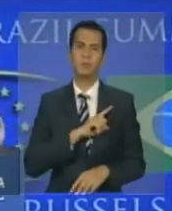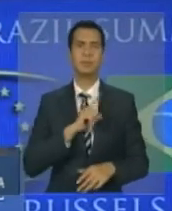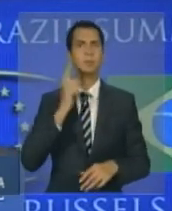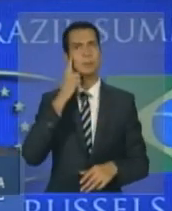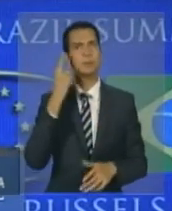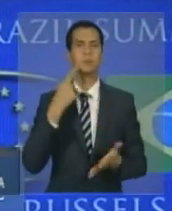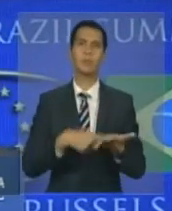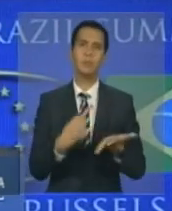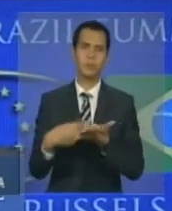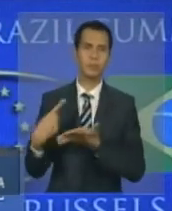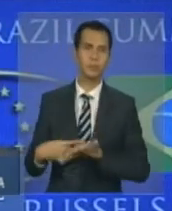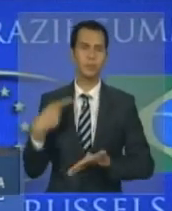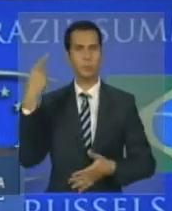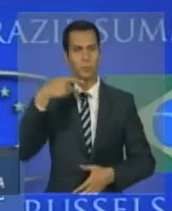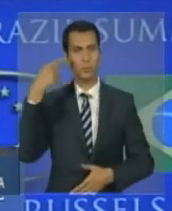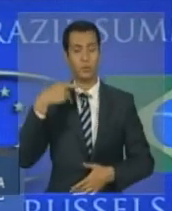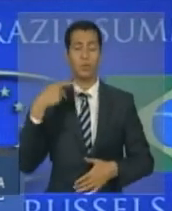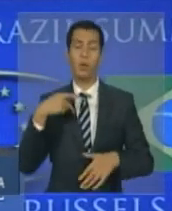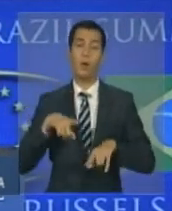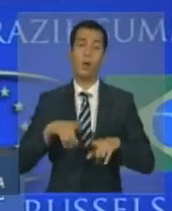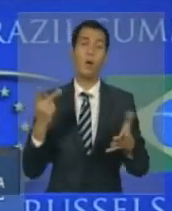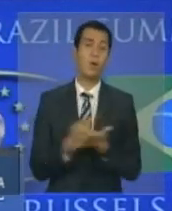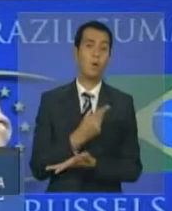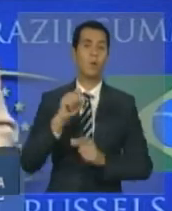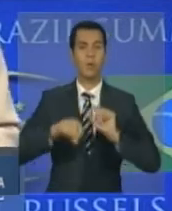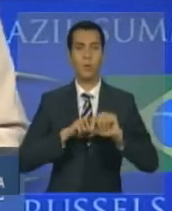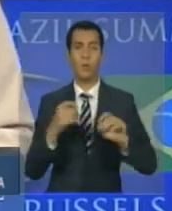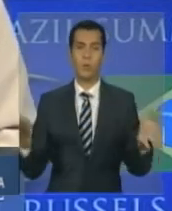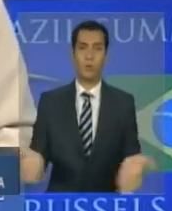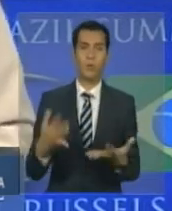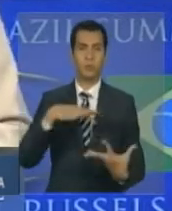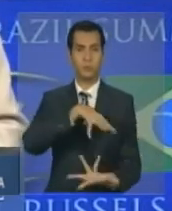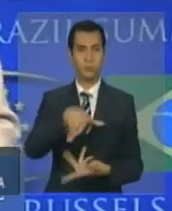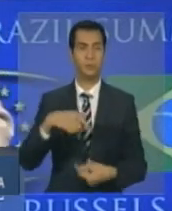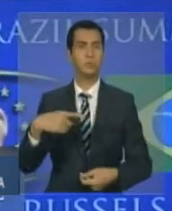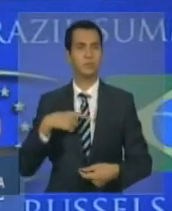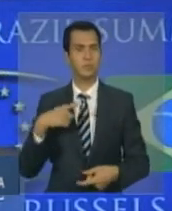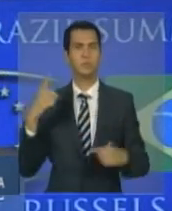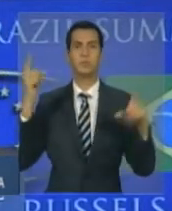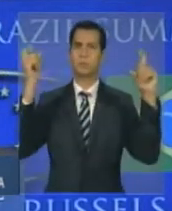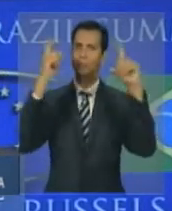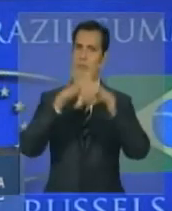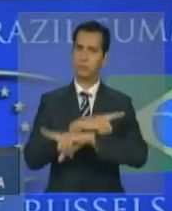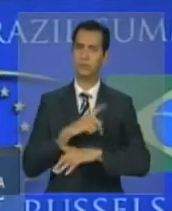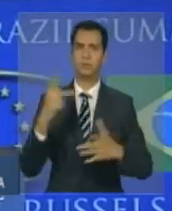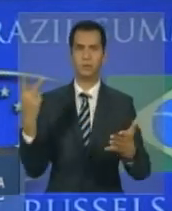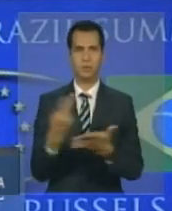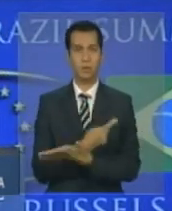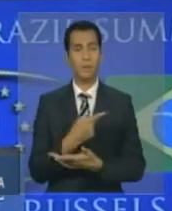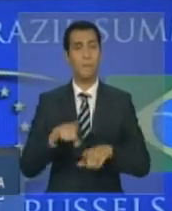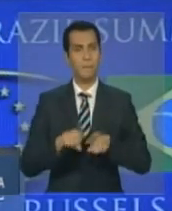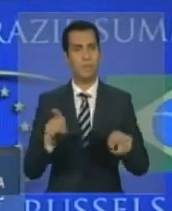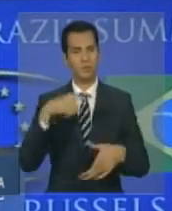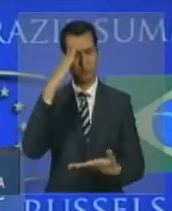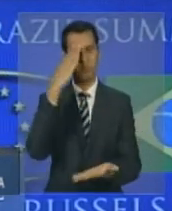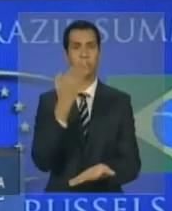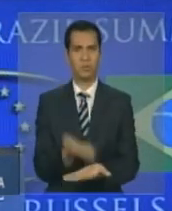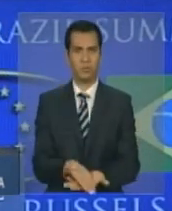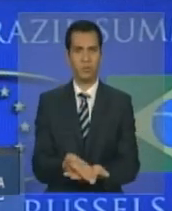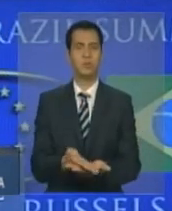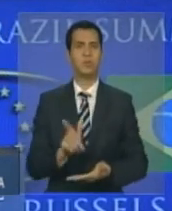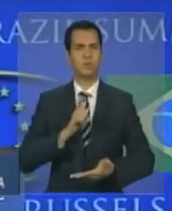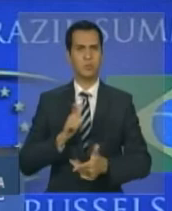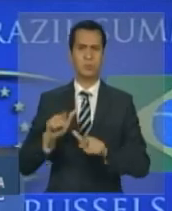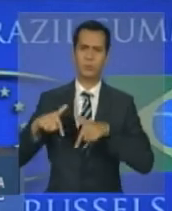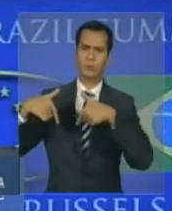atravessa situações muito difíceis. Tenho certeza de que, com liderança, determinação